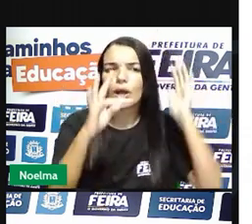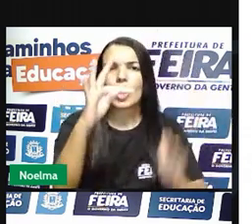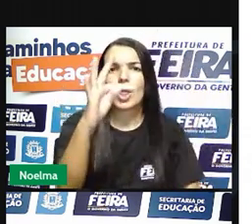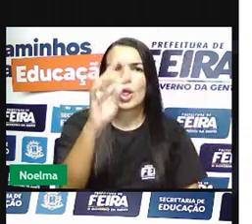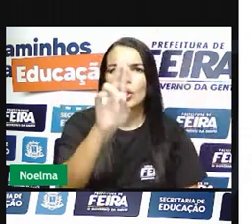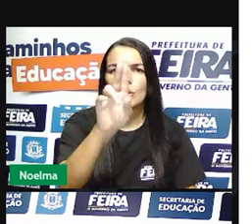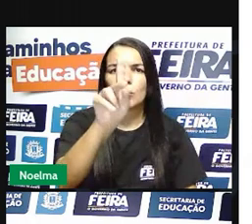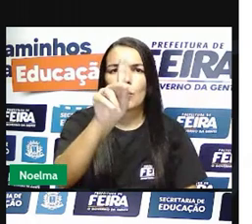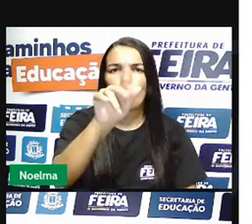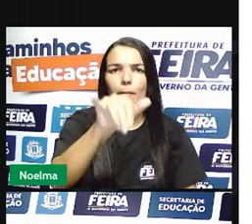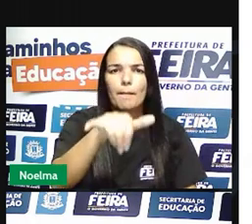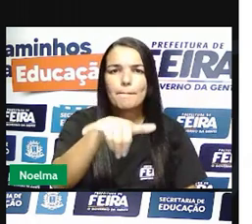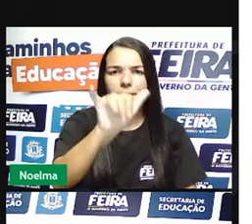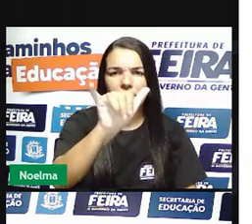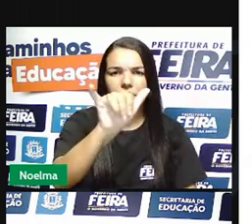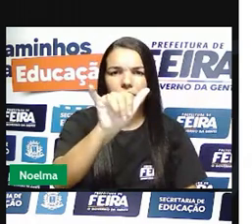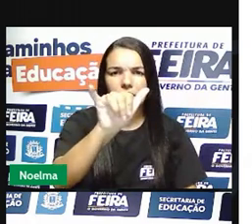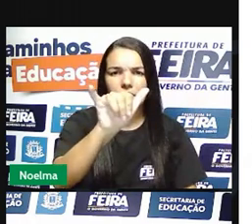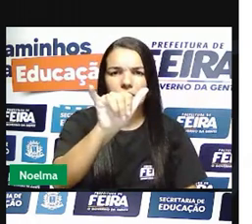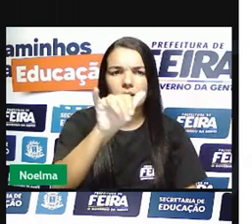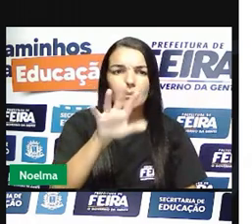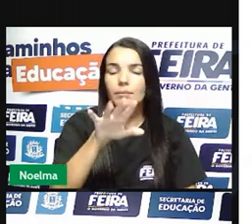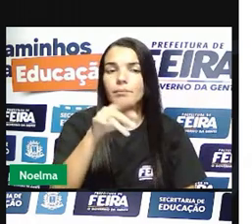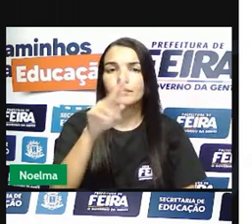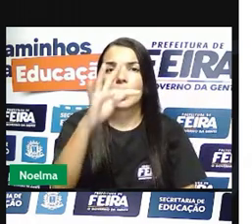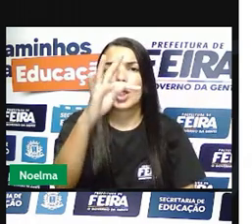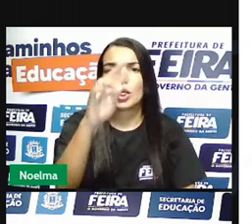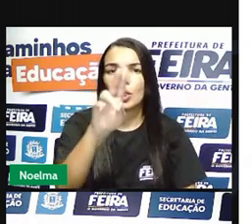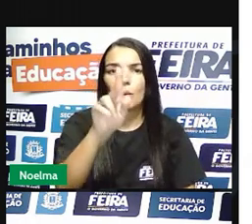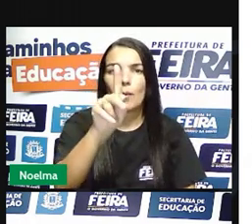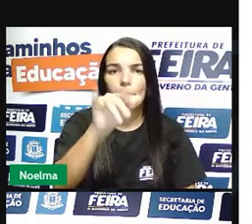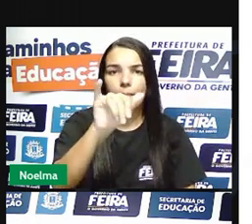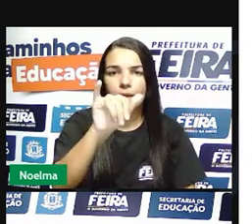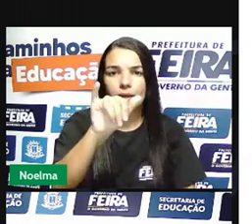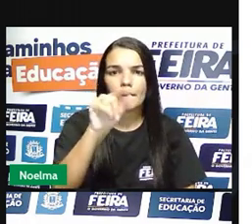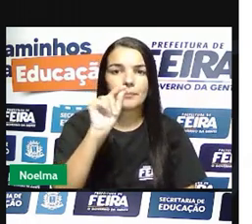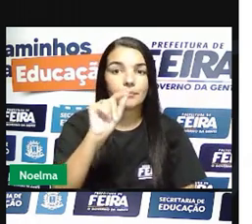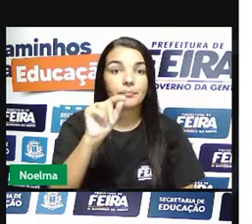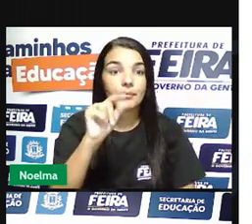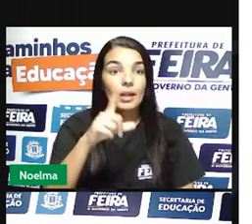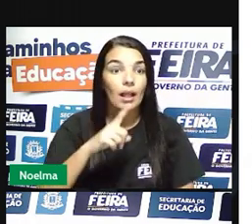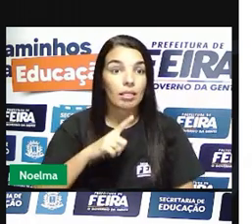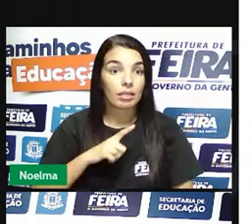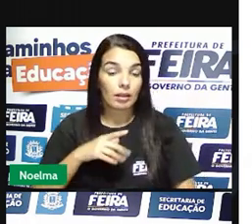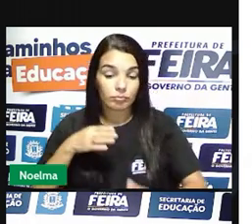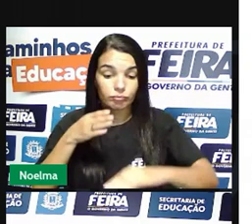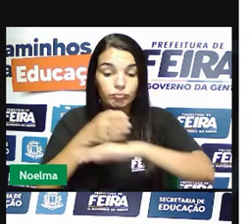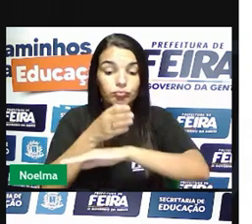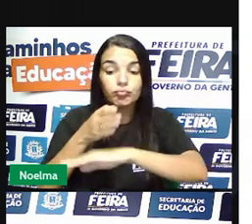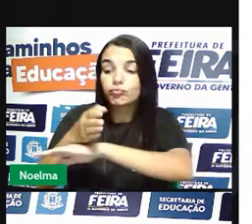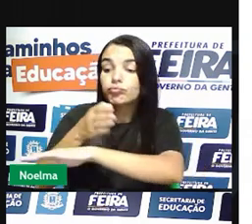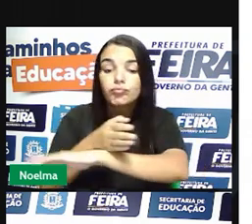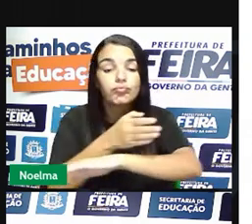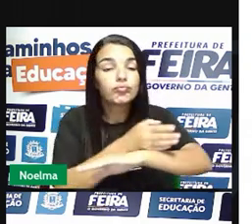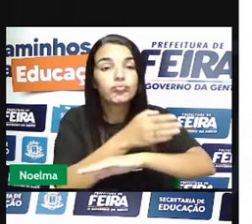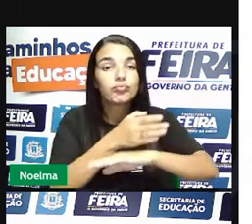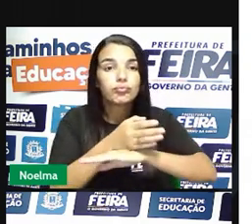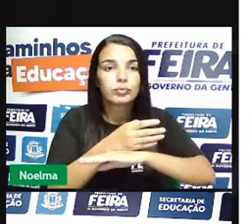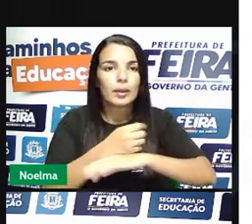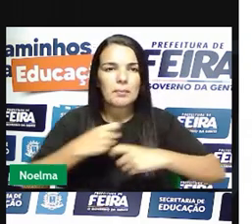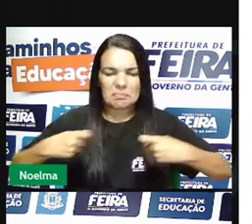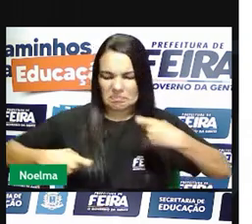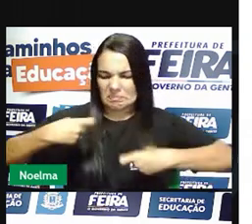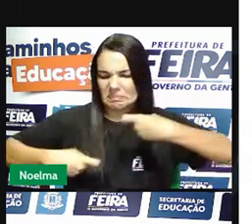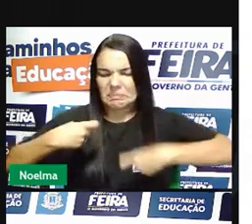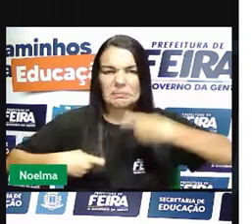que invadem, viu gente? Não é quem não. Os que invadem, agridem. Outra versão muito